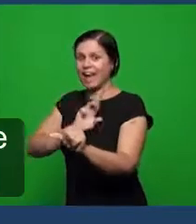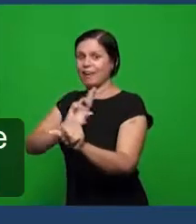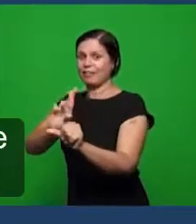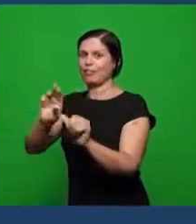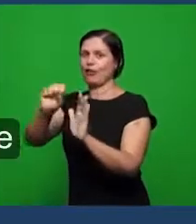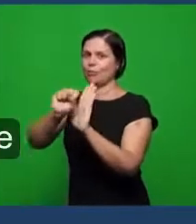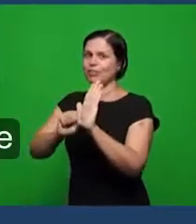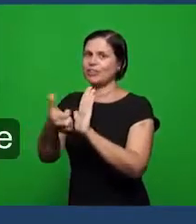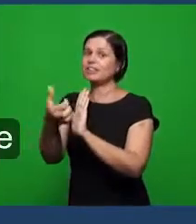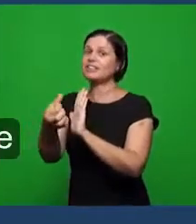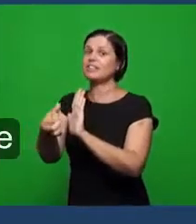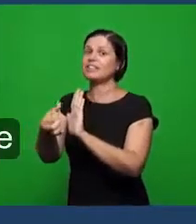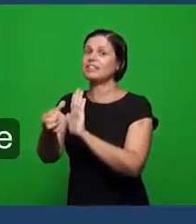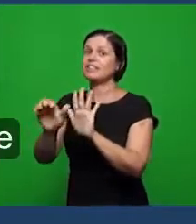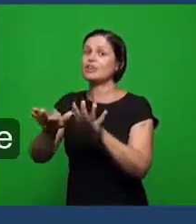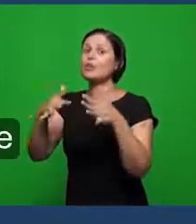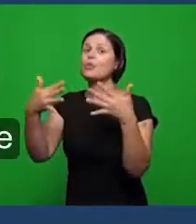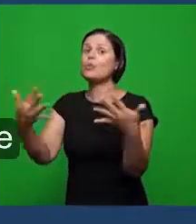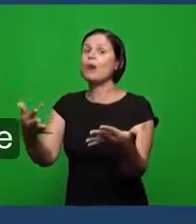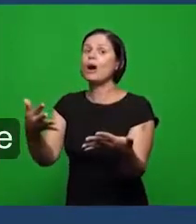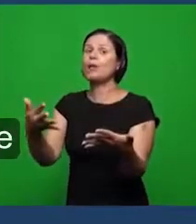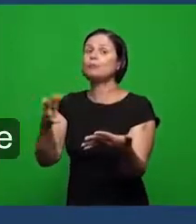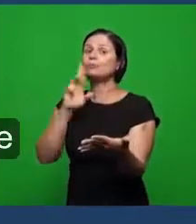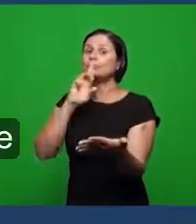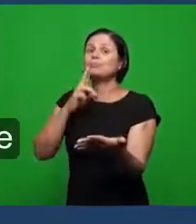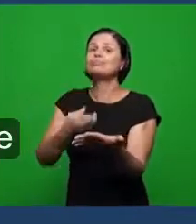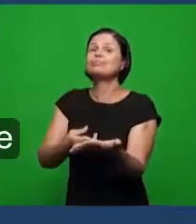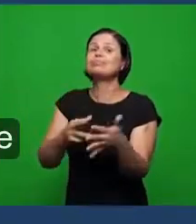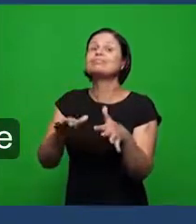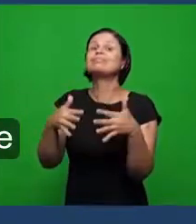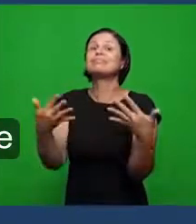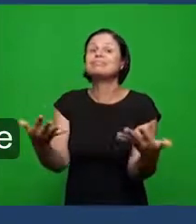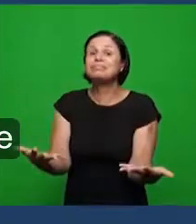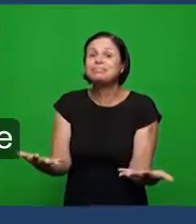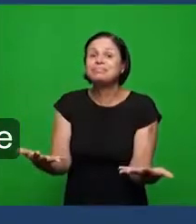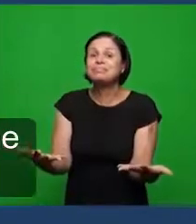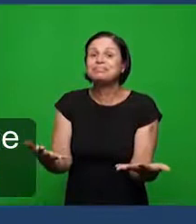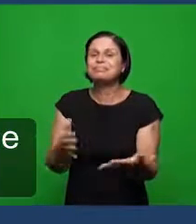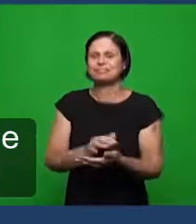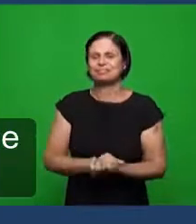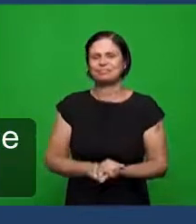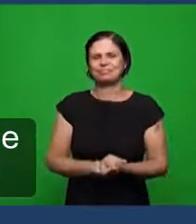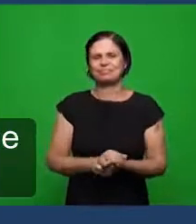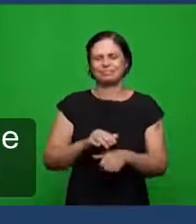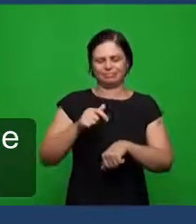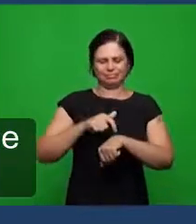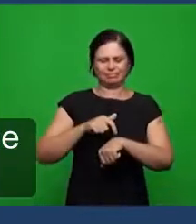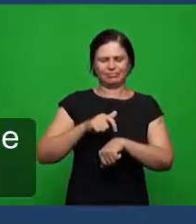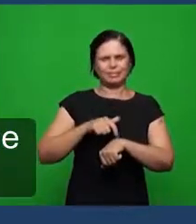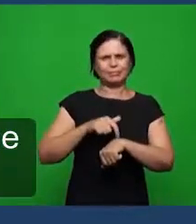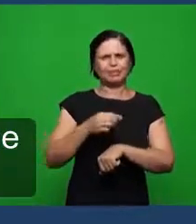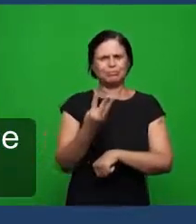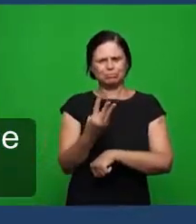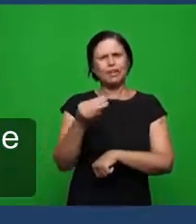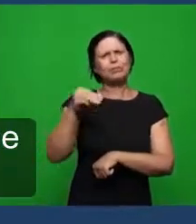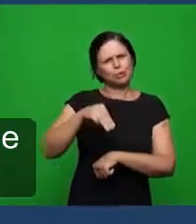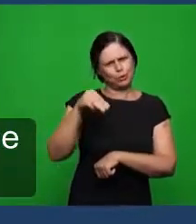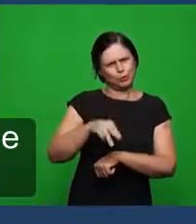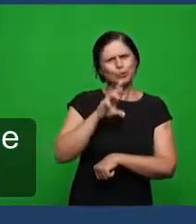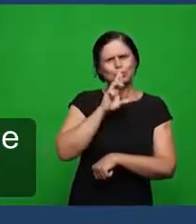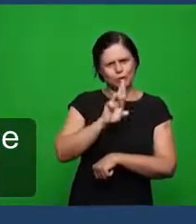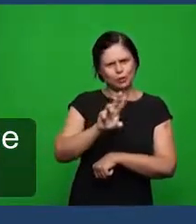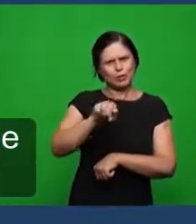século XVI então os irmãos vão dar a resposta disso aí então vamos ter aí nesse período aí três minutos